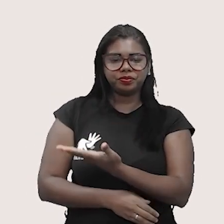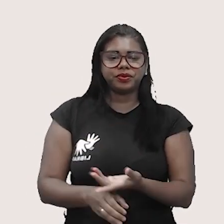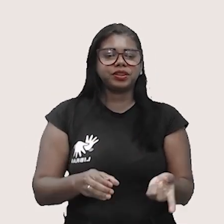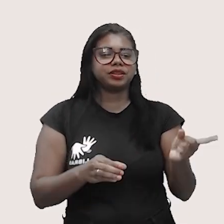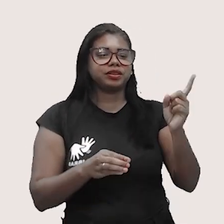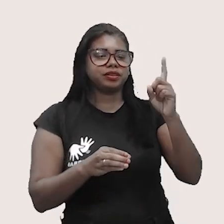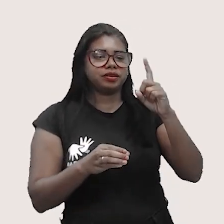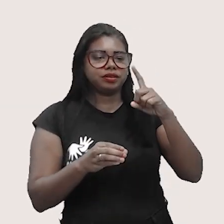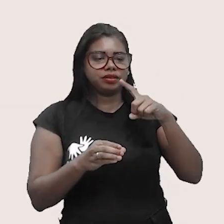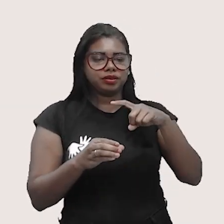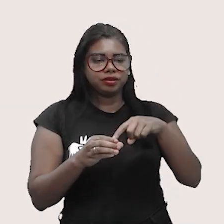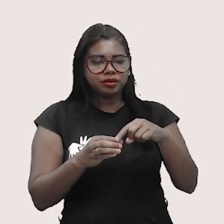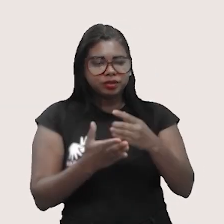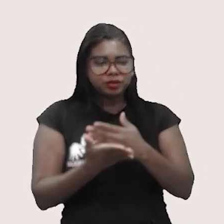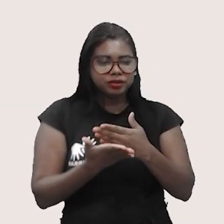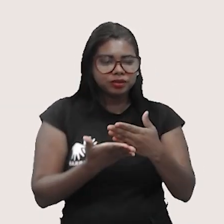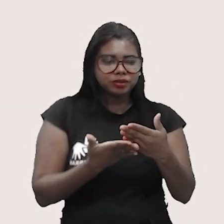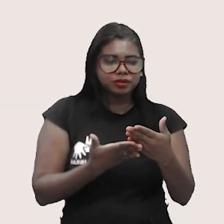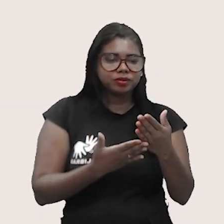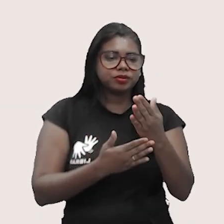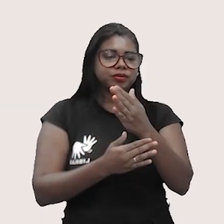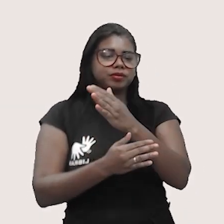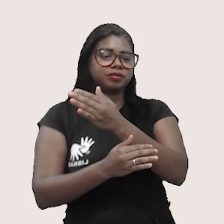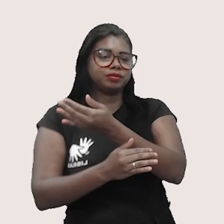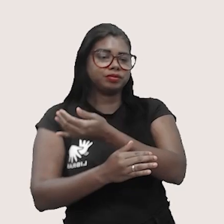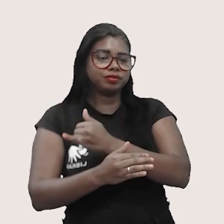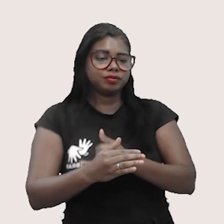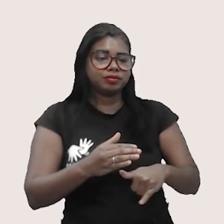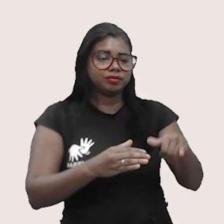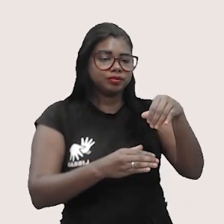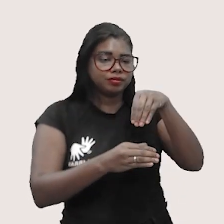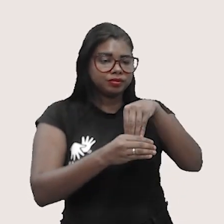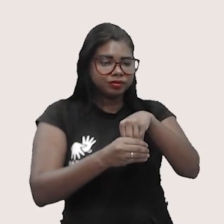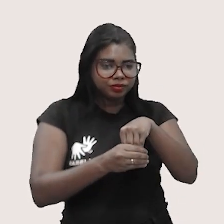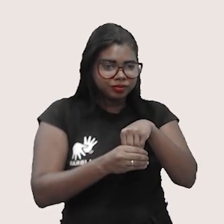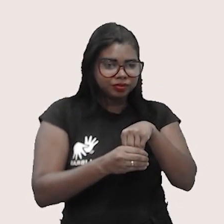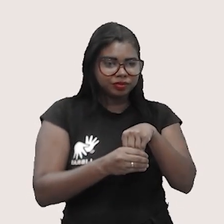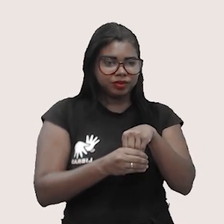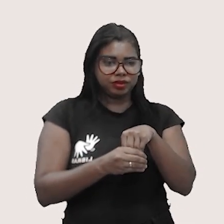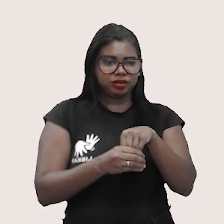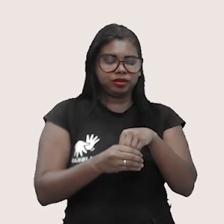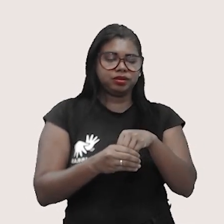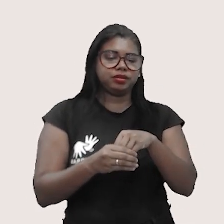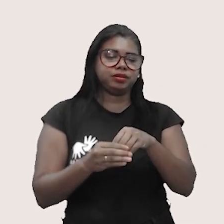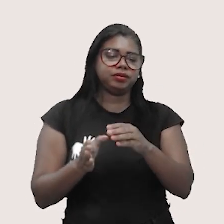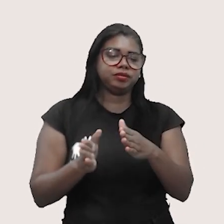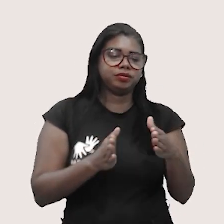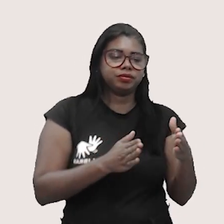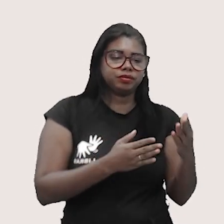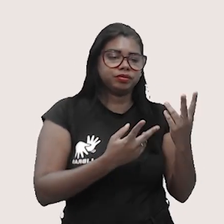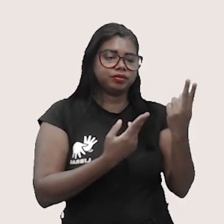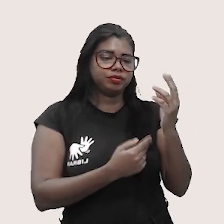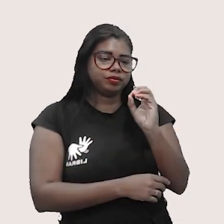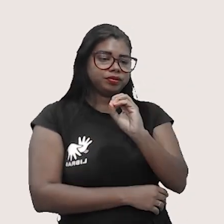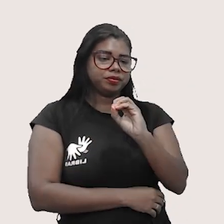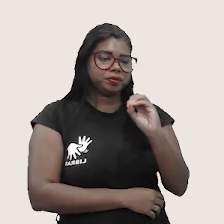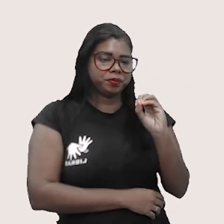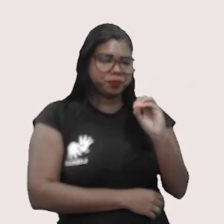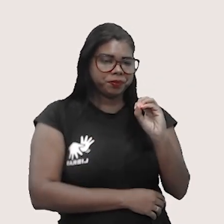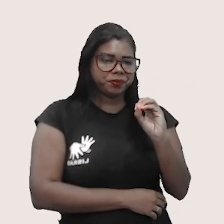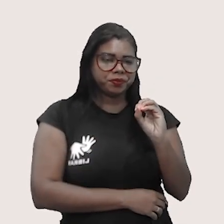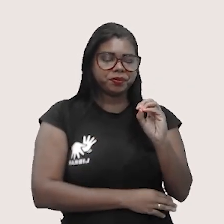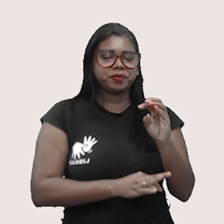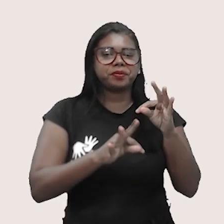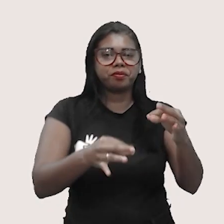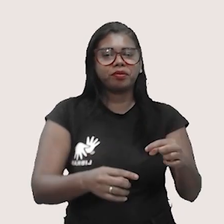ponto de partida, a energia interna desse processo vai ser igual a zero. E todo o